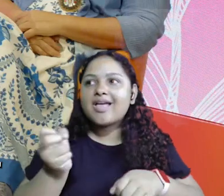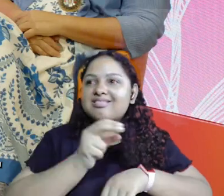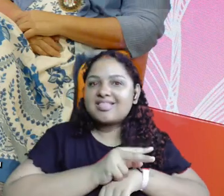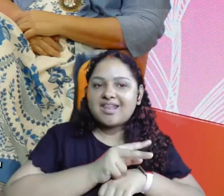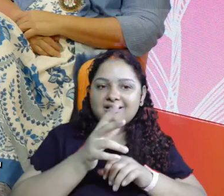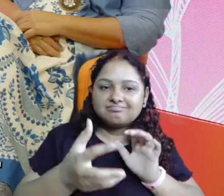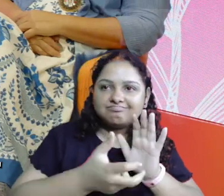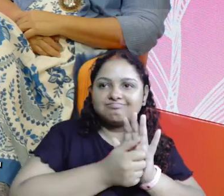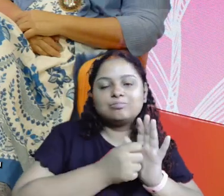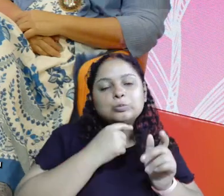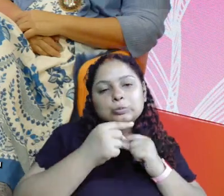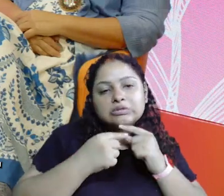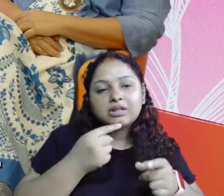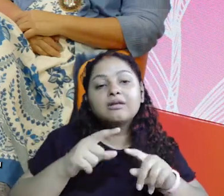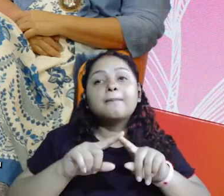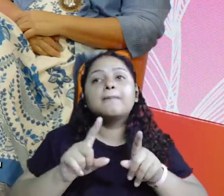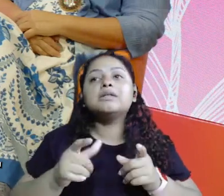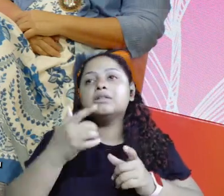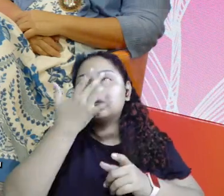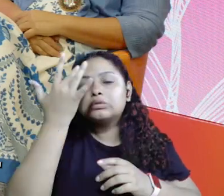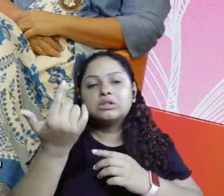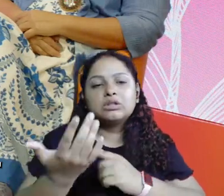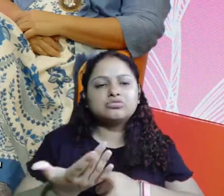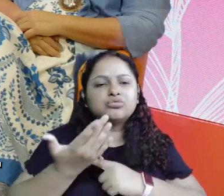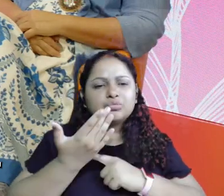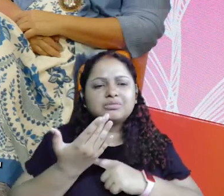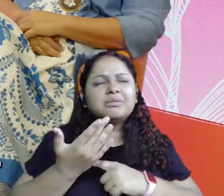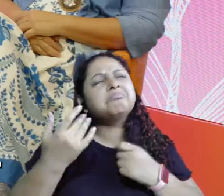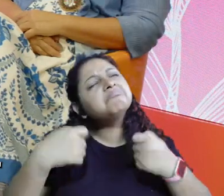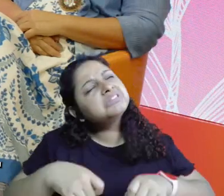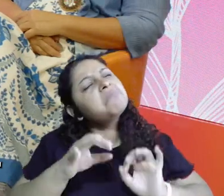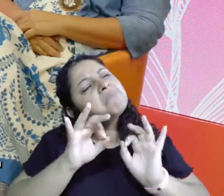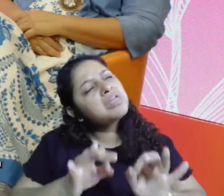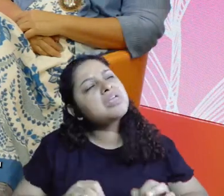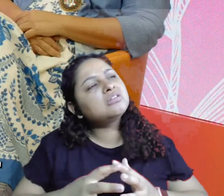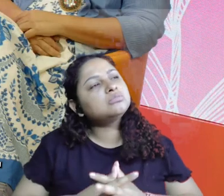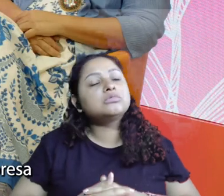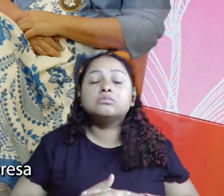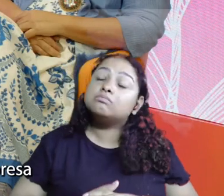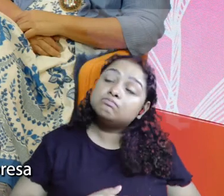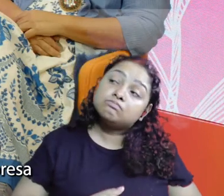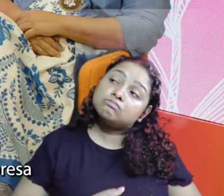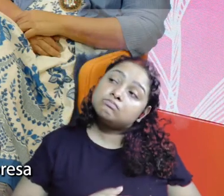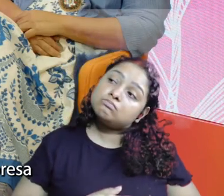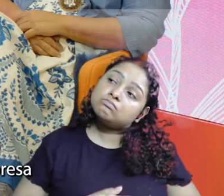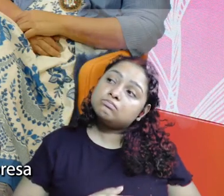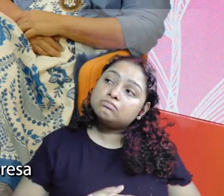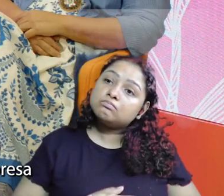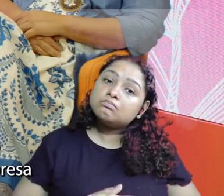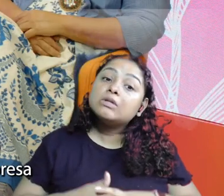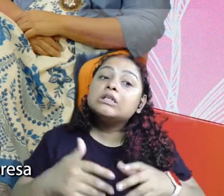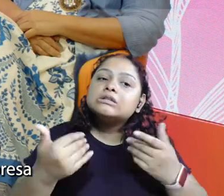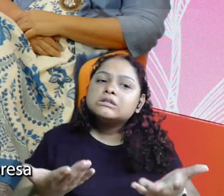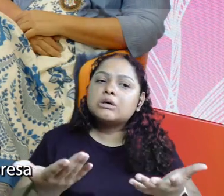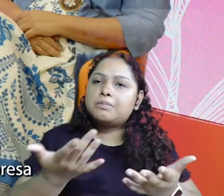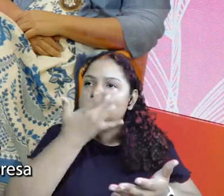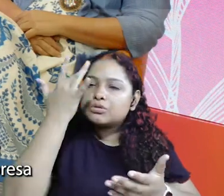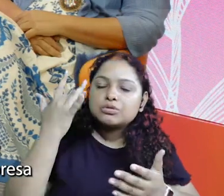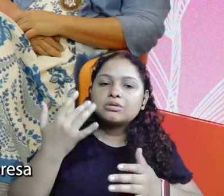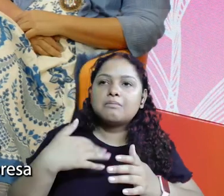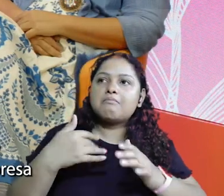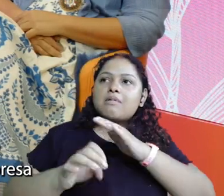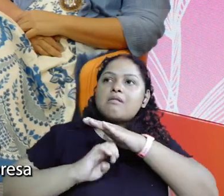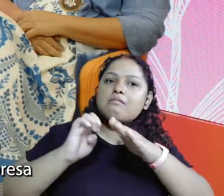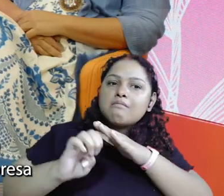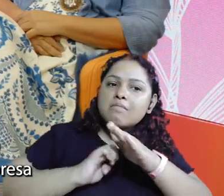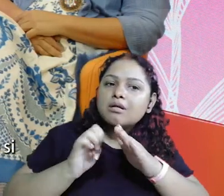pessoa ainda, mas eu tenho outros braços. E aí ele, será que você precisa mesmo? E aí eu comecei a falar assim para ele, eu sou o próprio